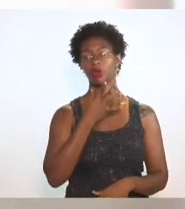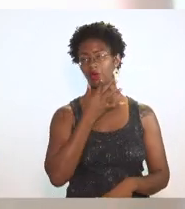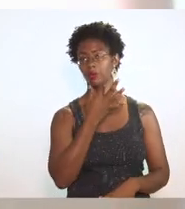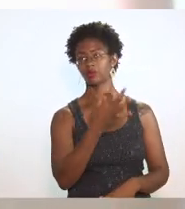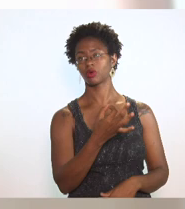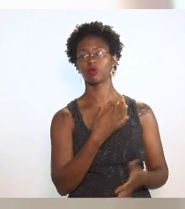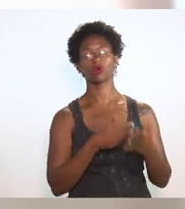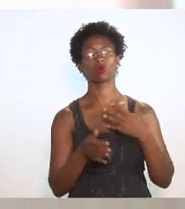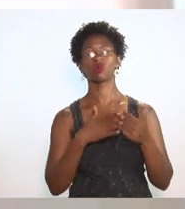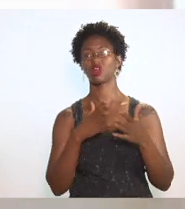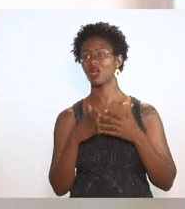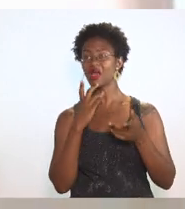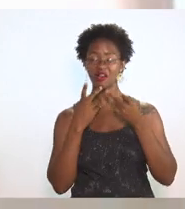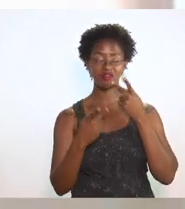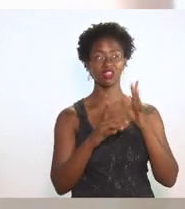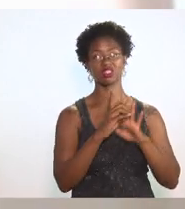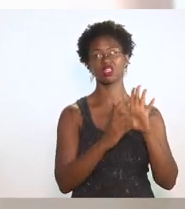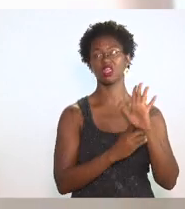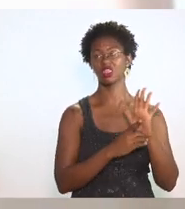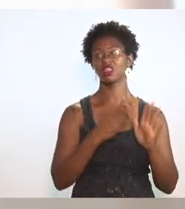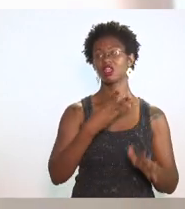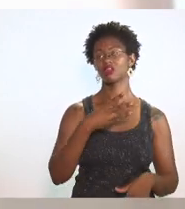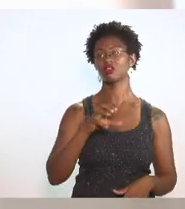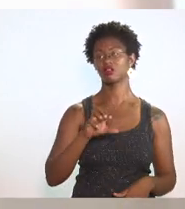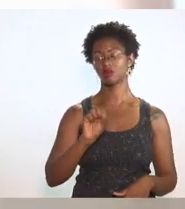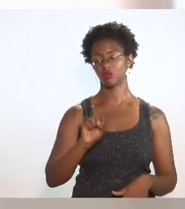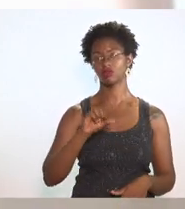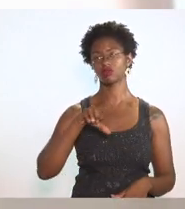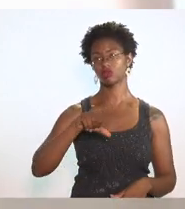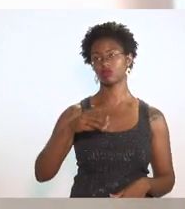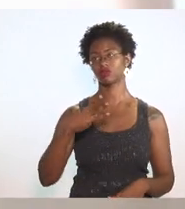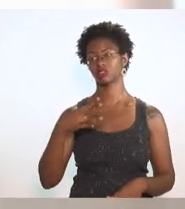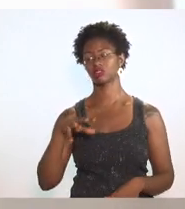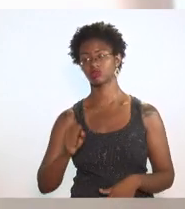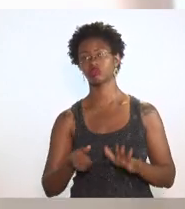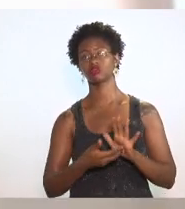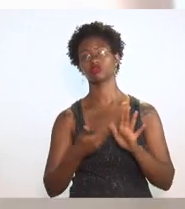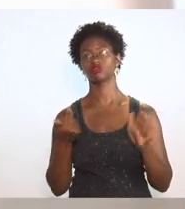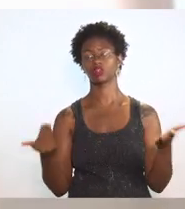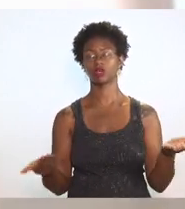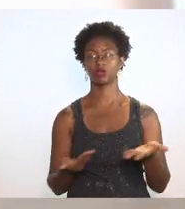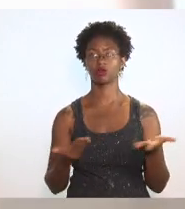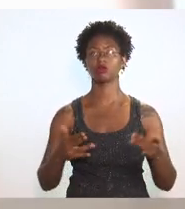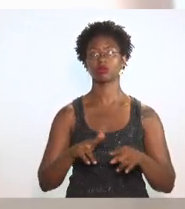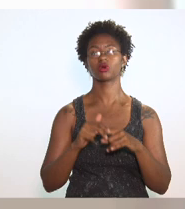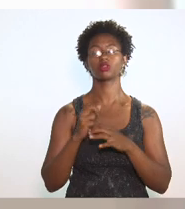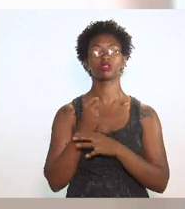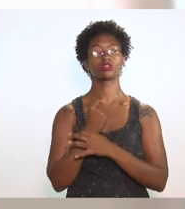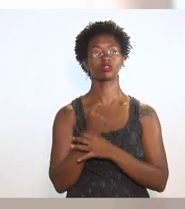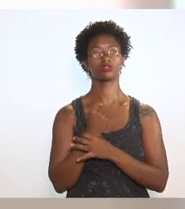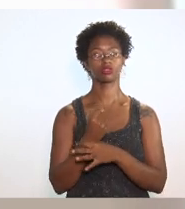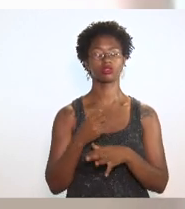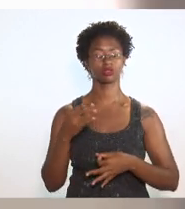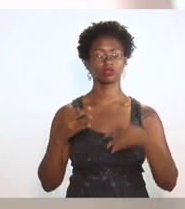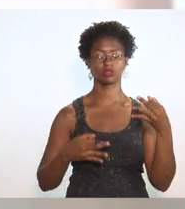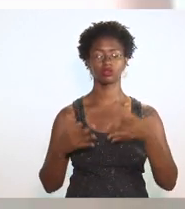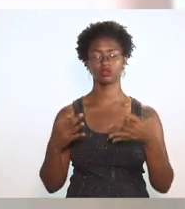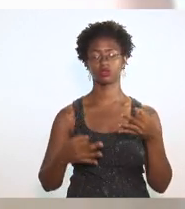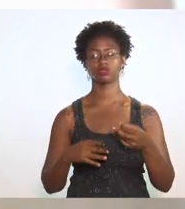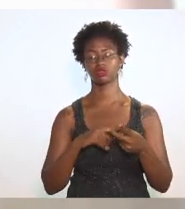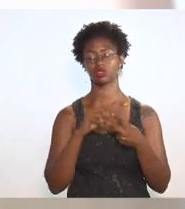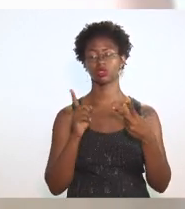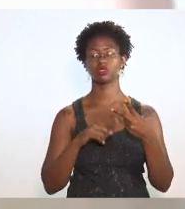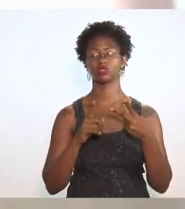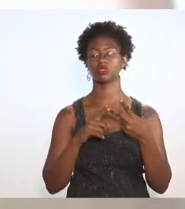qualquer menção o decreto 38.938.2006 seja retirada por conta da segurança jurídica. A segunda questão